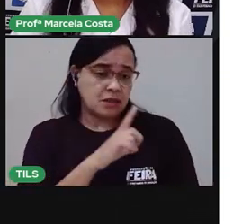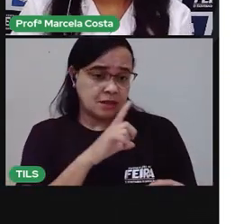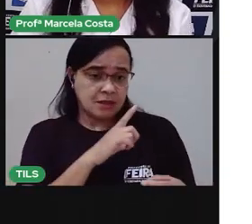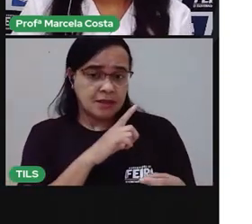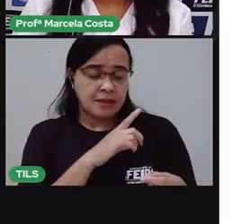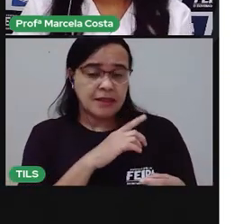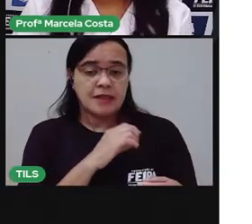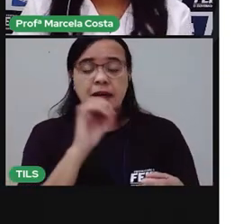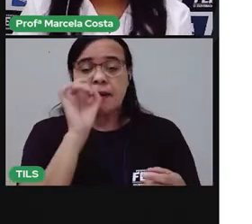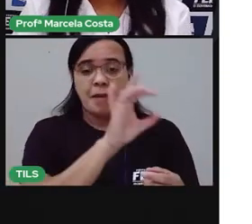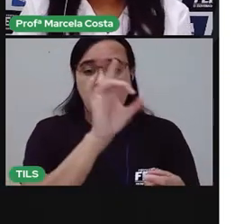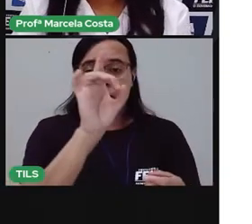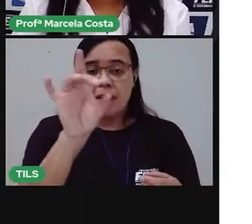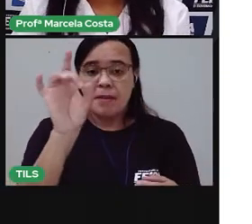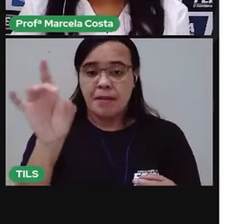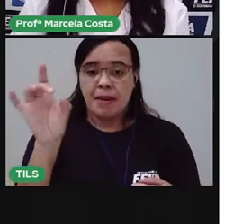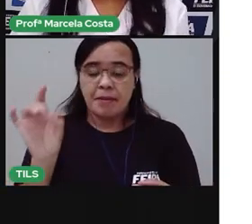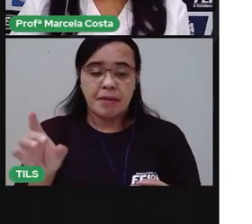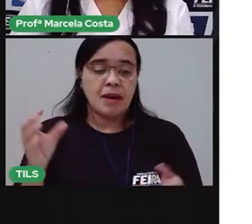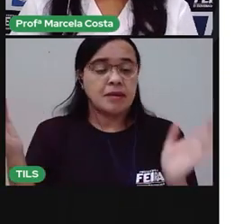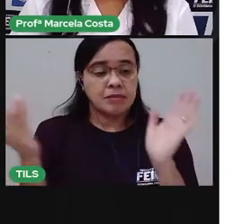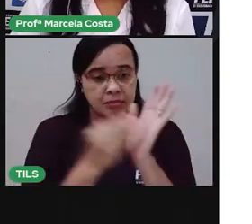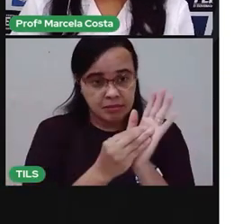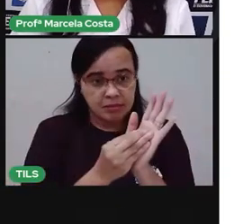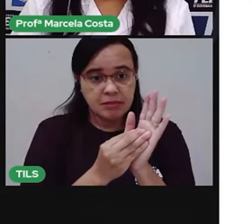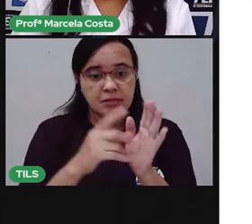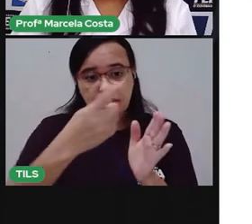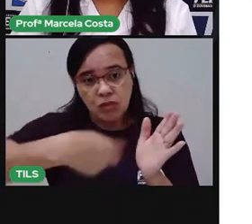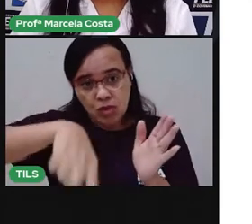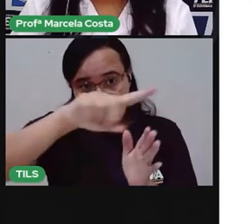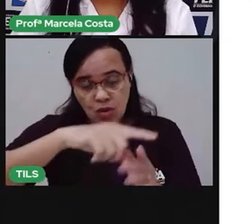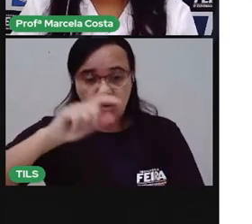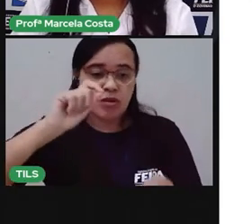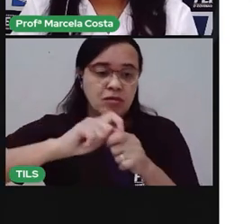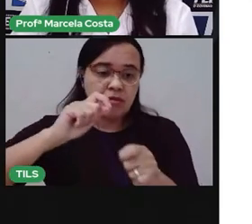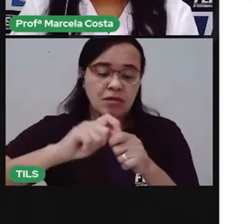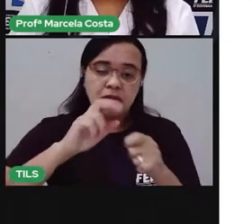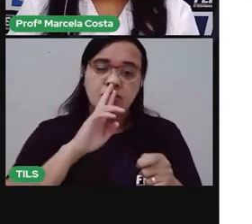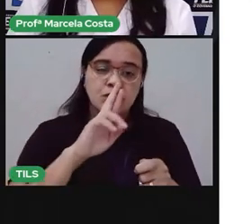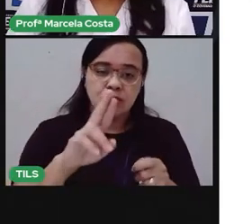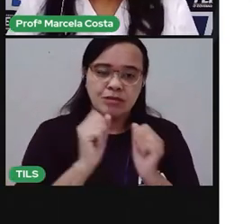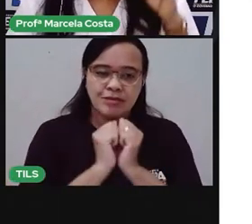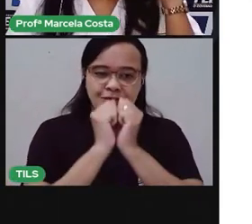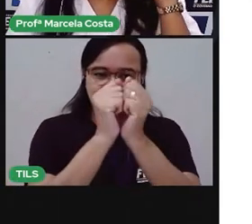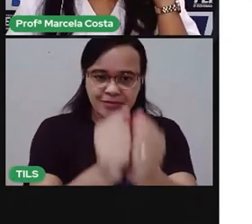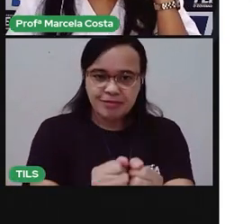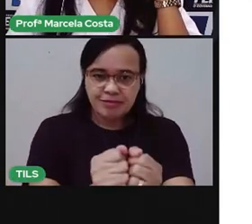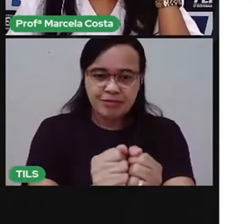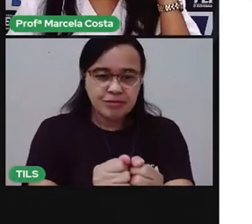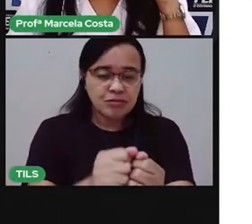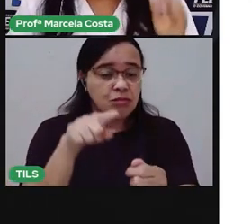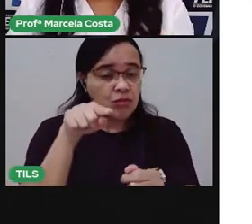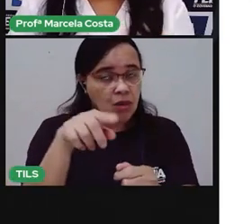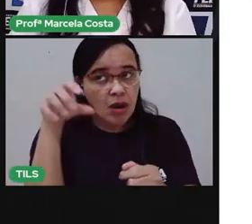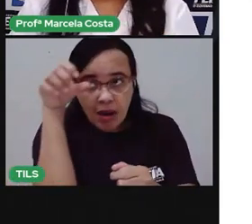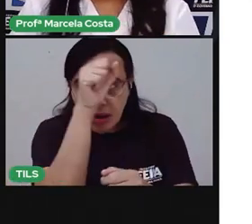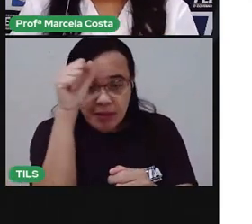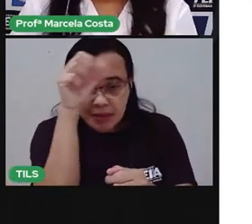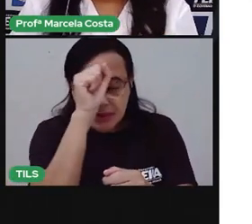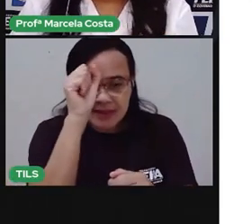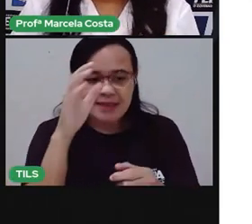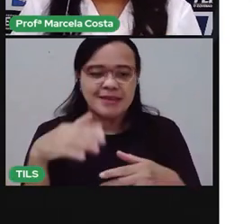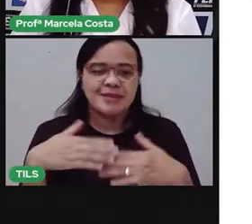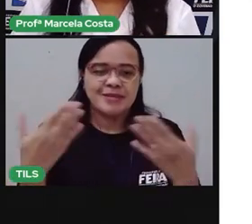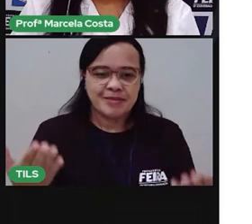dessas palavras junto com você. Pra você aprender a fazer, tá? A primeira